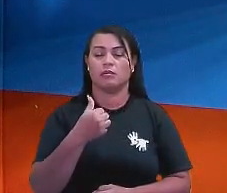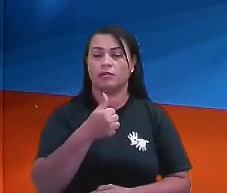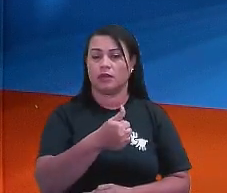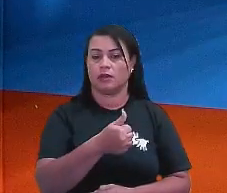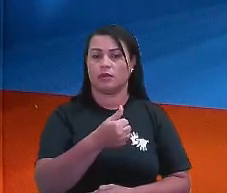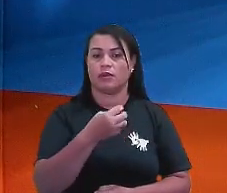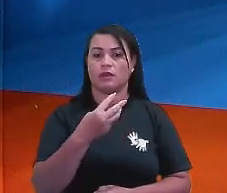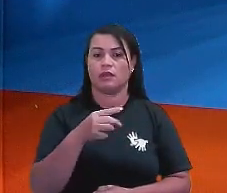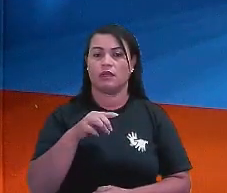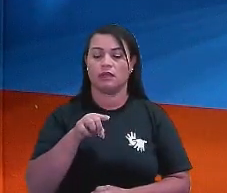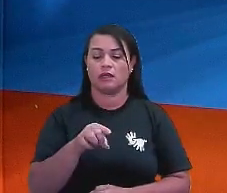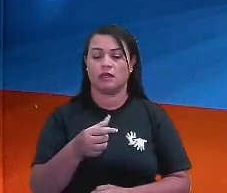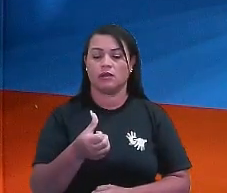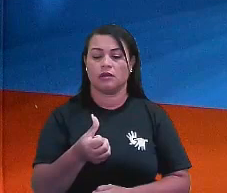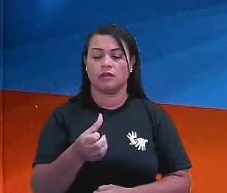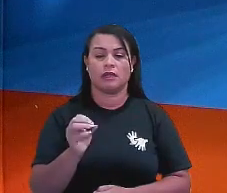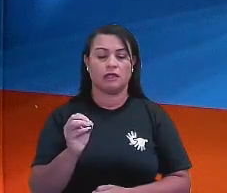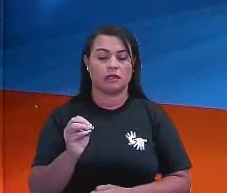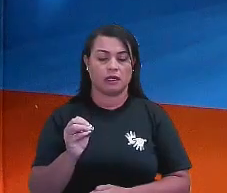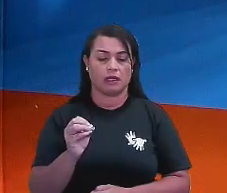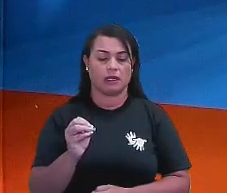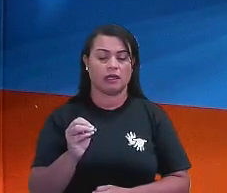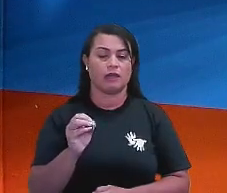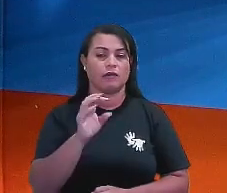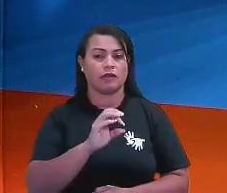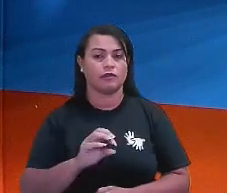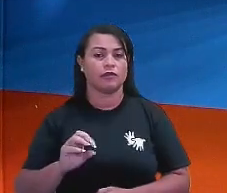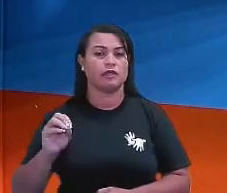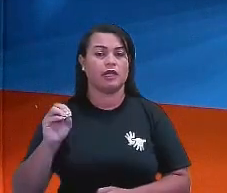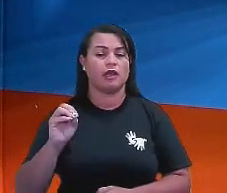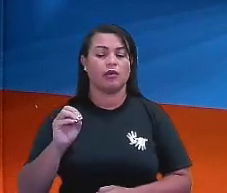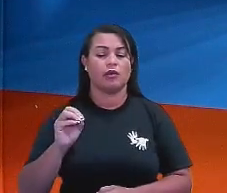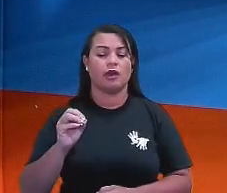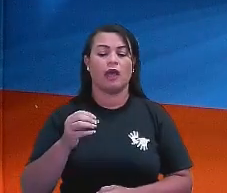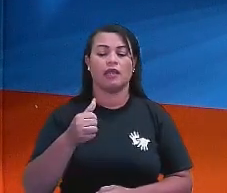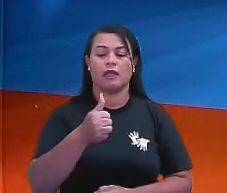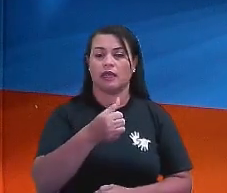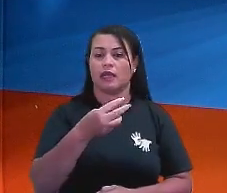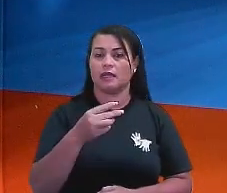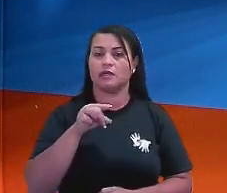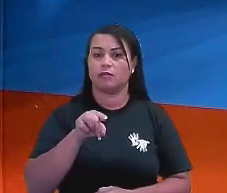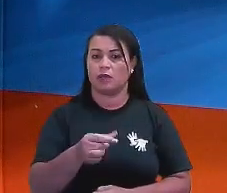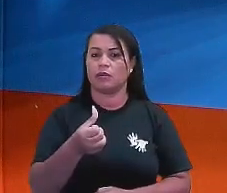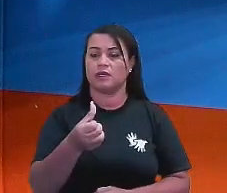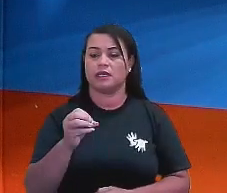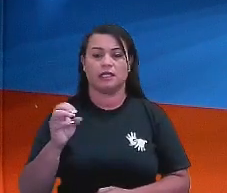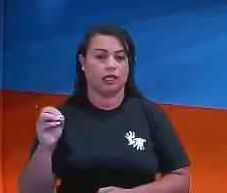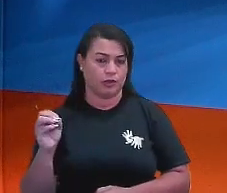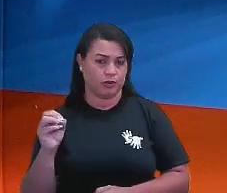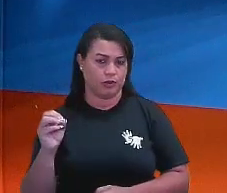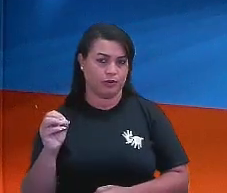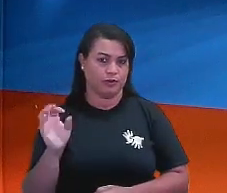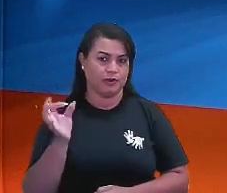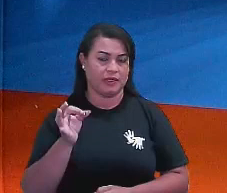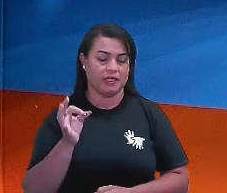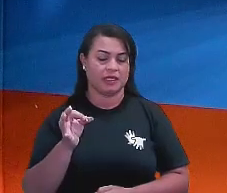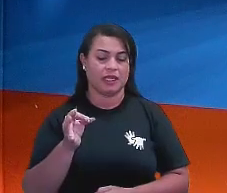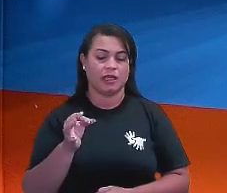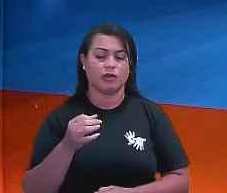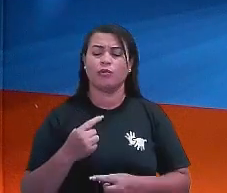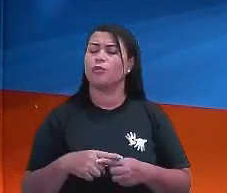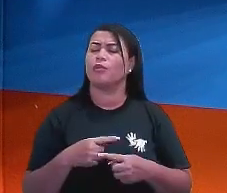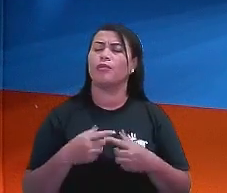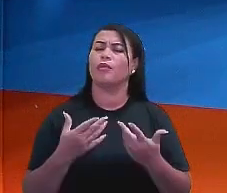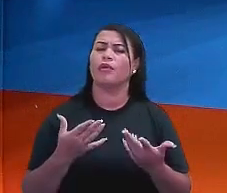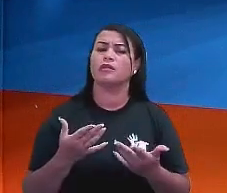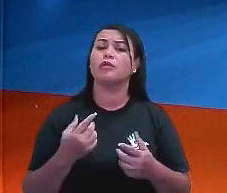Lembra que eu estou multiplicando por 50. Então, eu acrescento o zero no final. 13.600. Por que